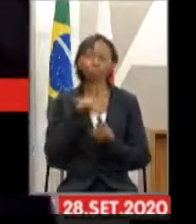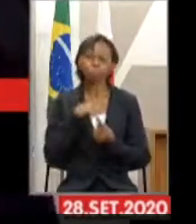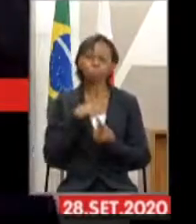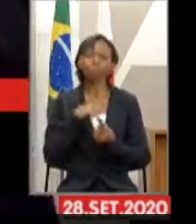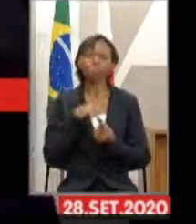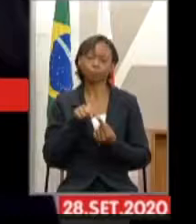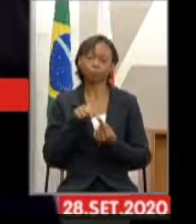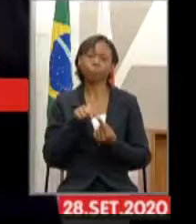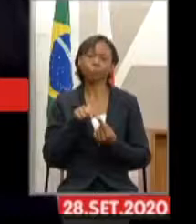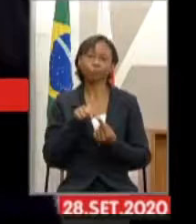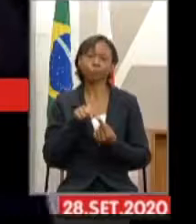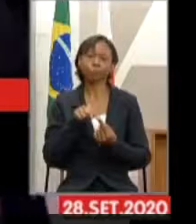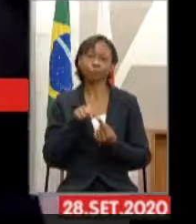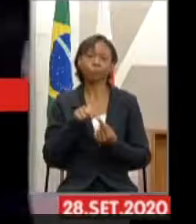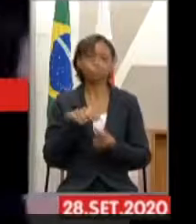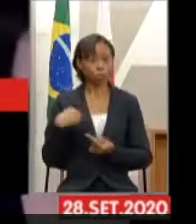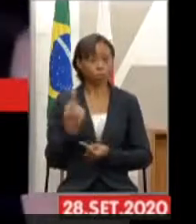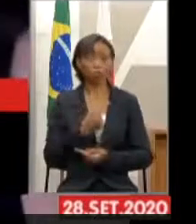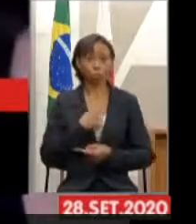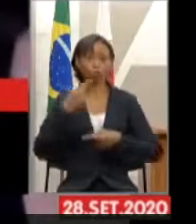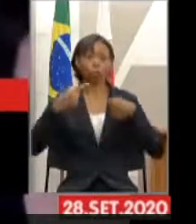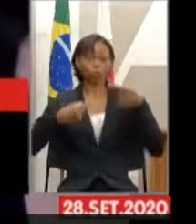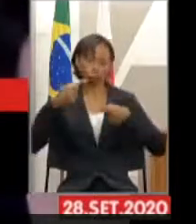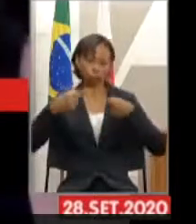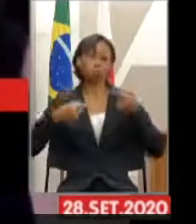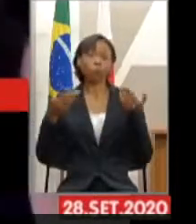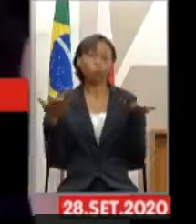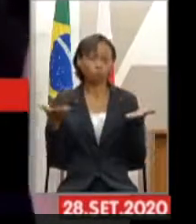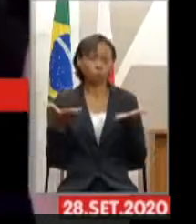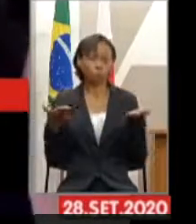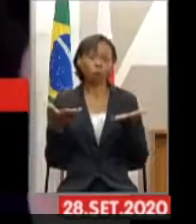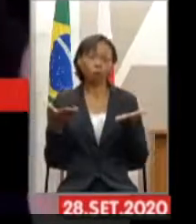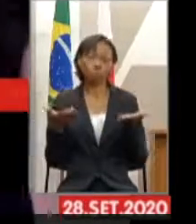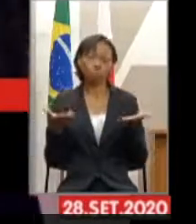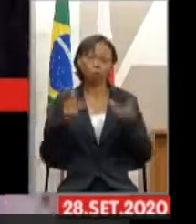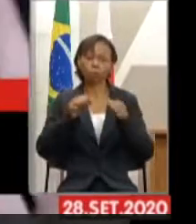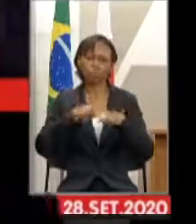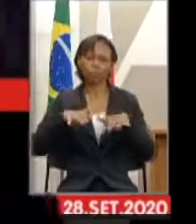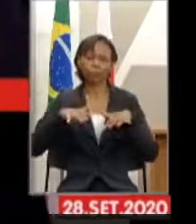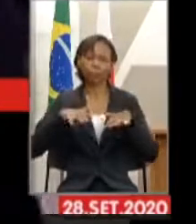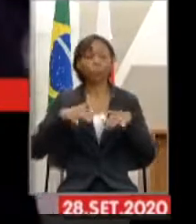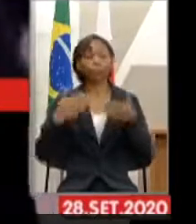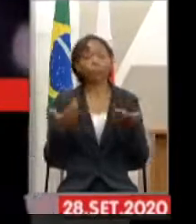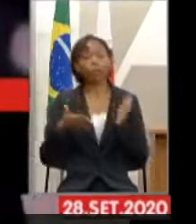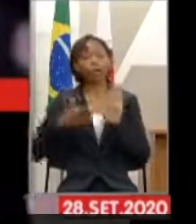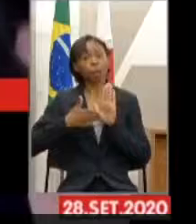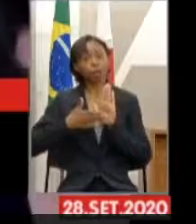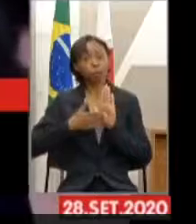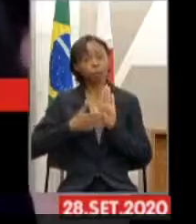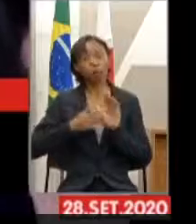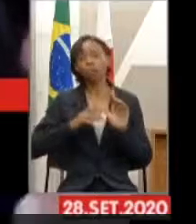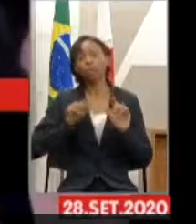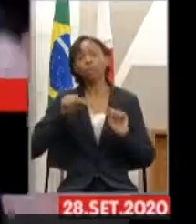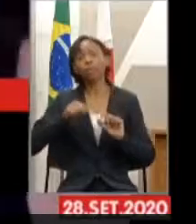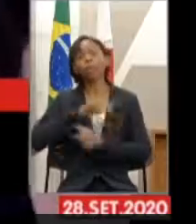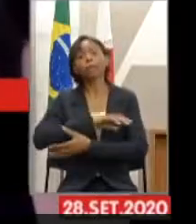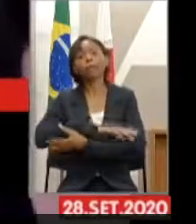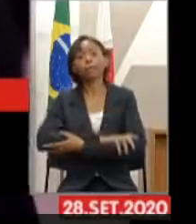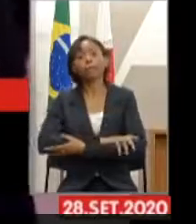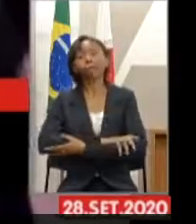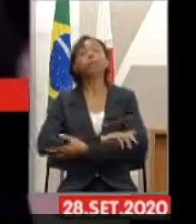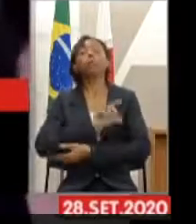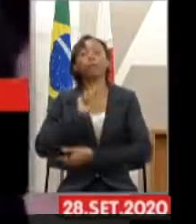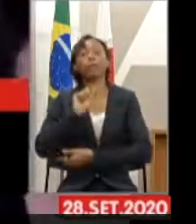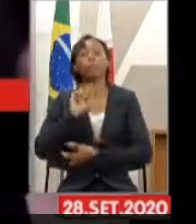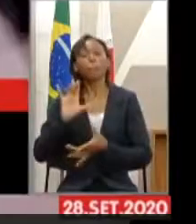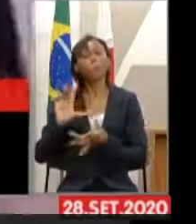praticamente o que vamos discutir aqui hoje, presenciar essa discussão. Então, a proposta da nossa instituição é que estejamos cada vez mais